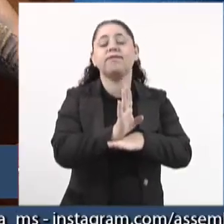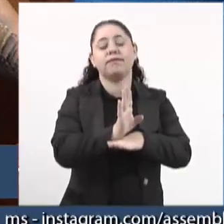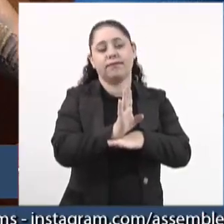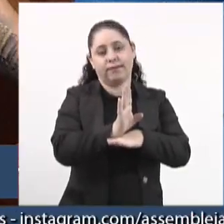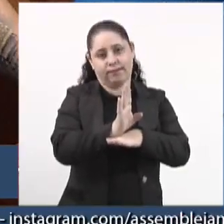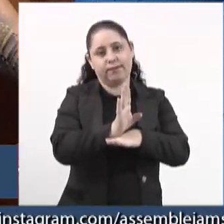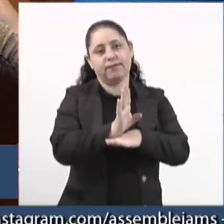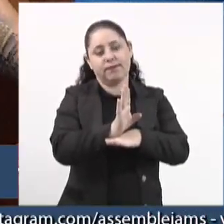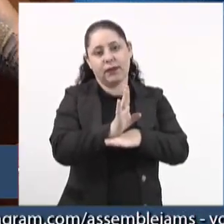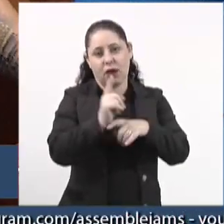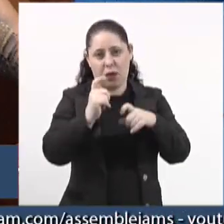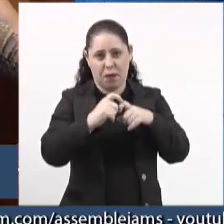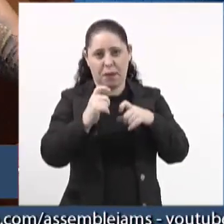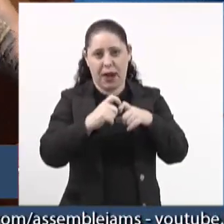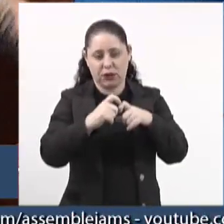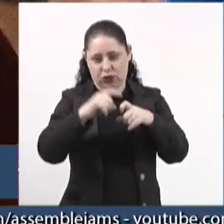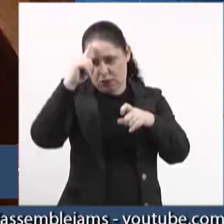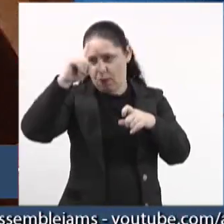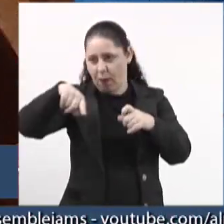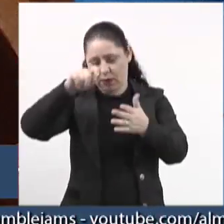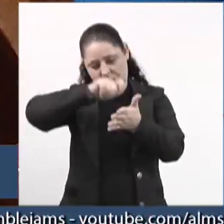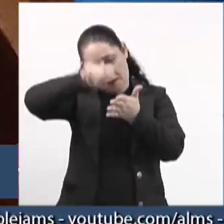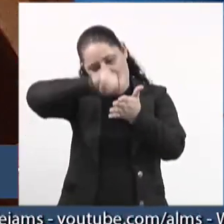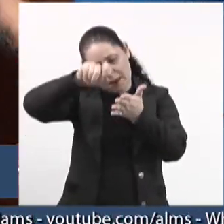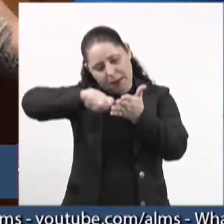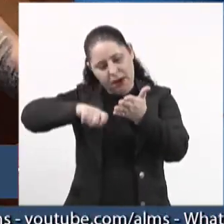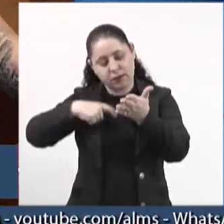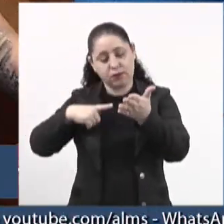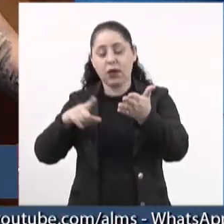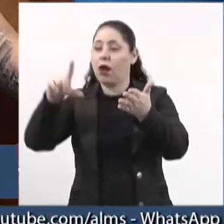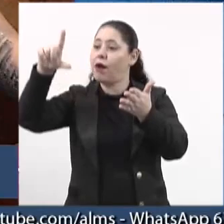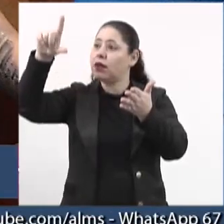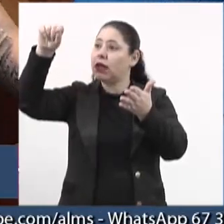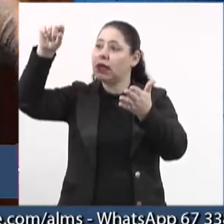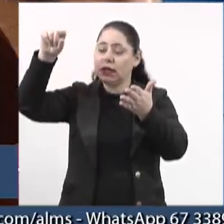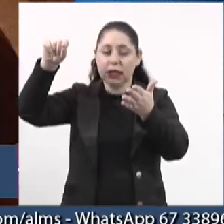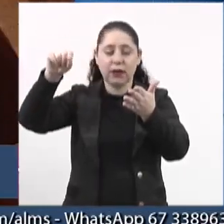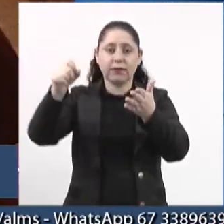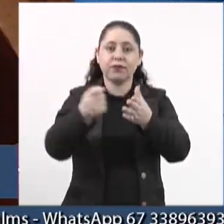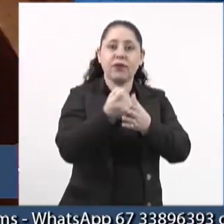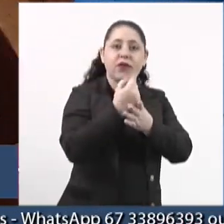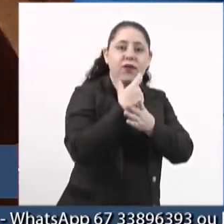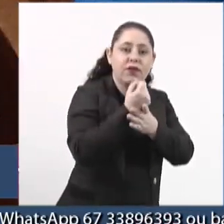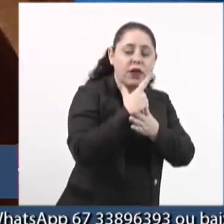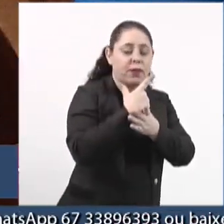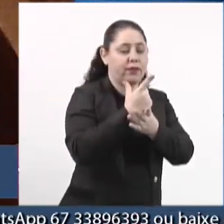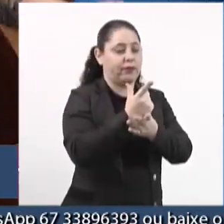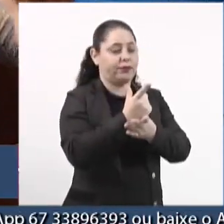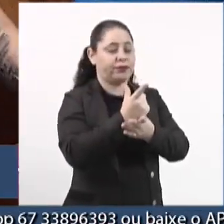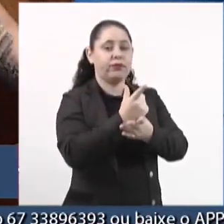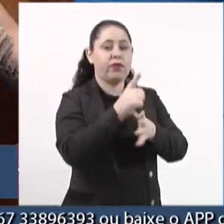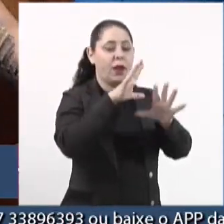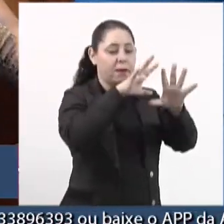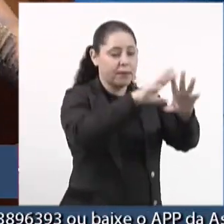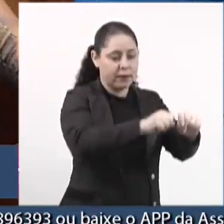O médico prescreve, nós administramos. O medicamento vem da farmácia, nós administramos.